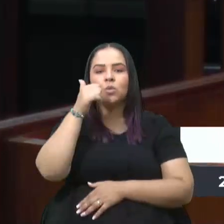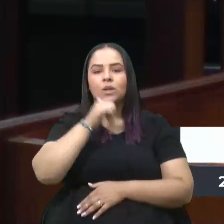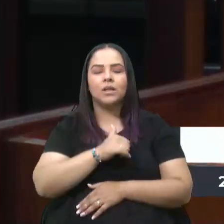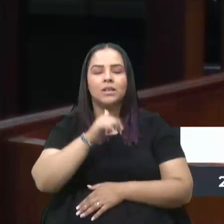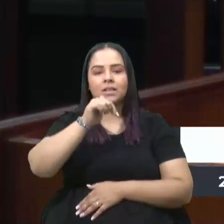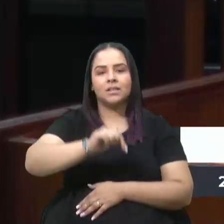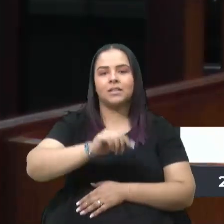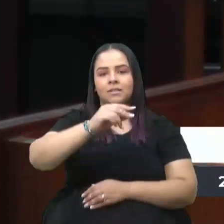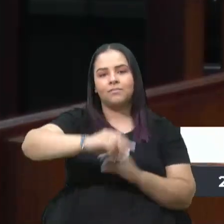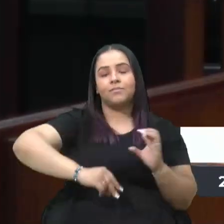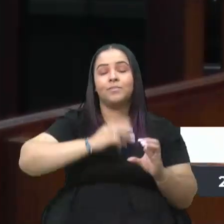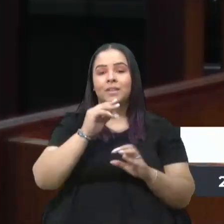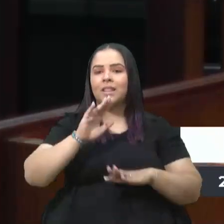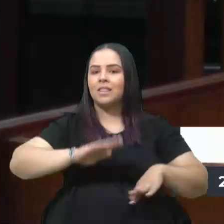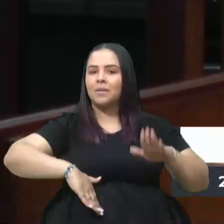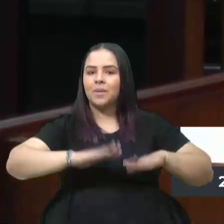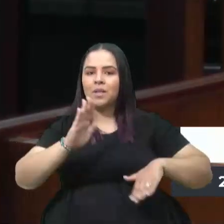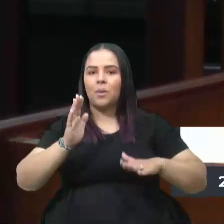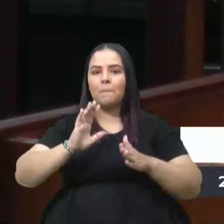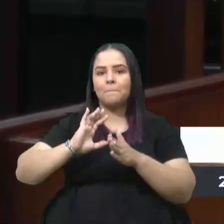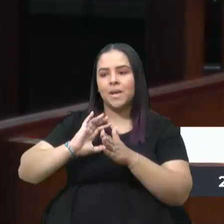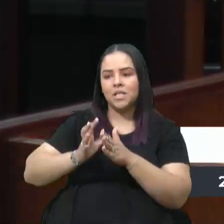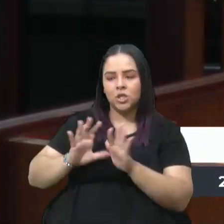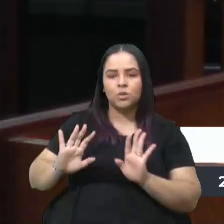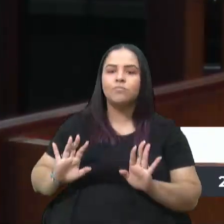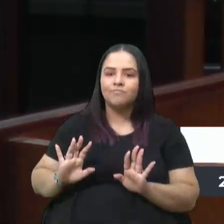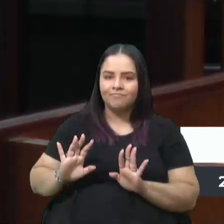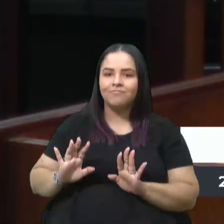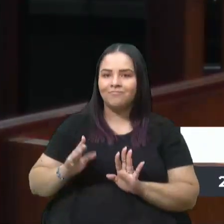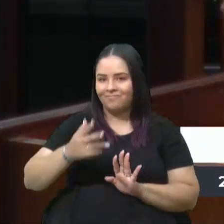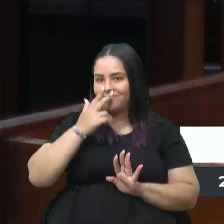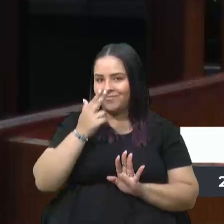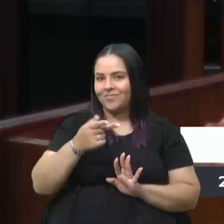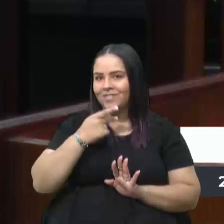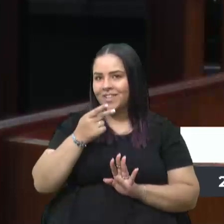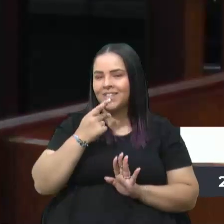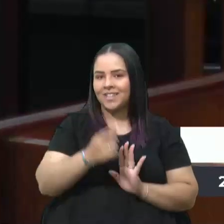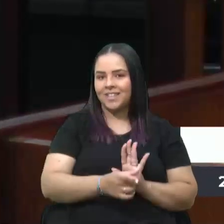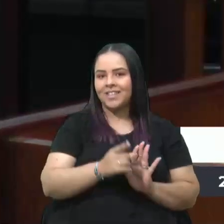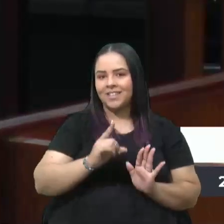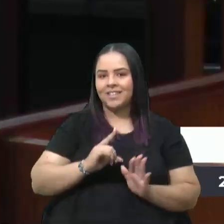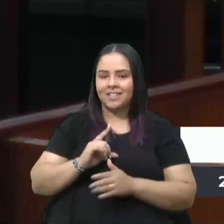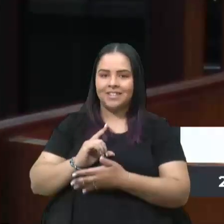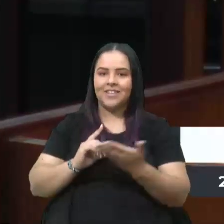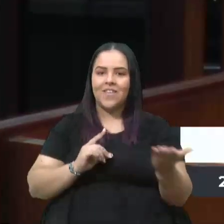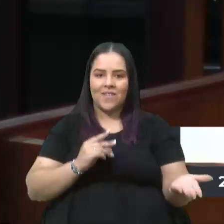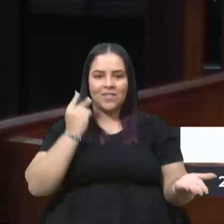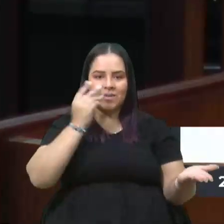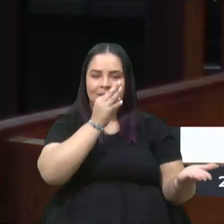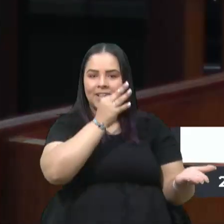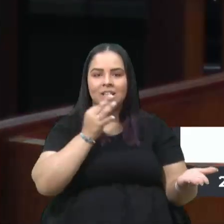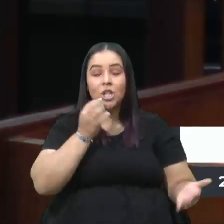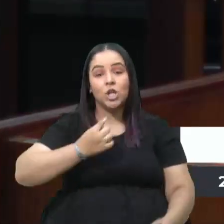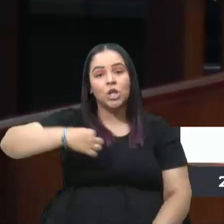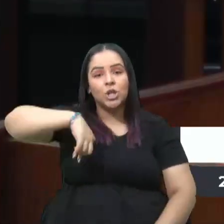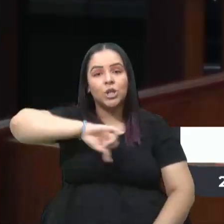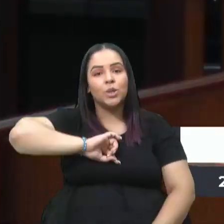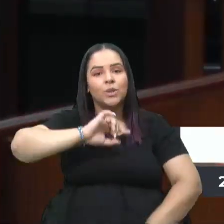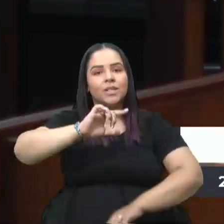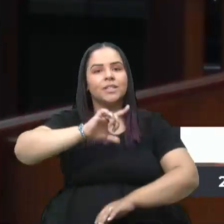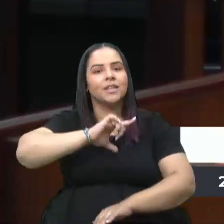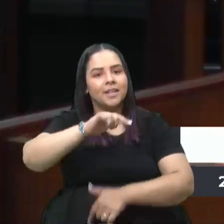Que, independente da questão partidária, como disse agora a vereadora Tati, nós temos um trabalho